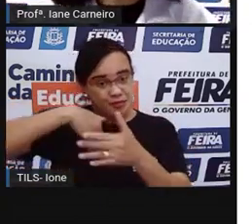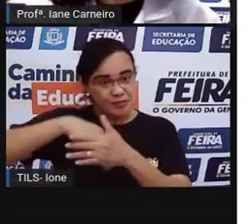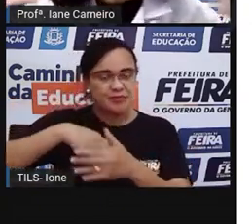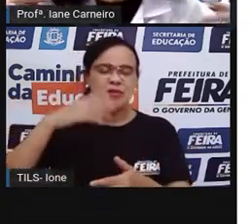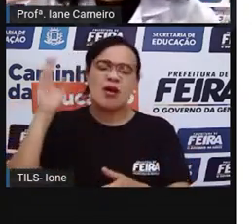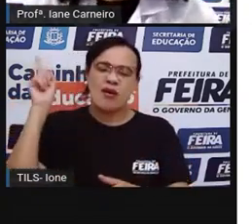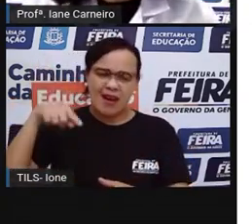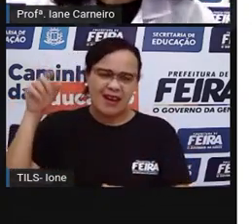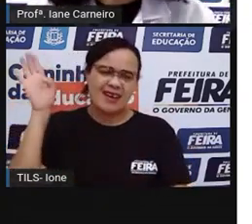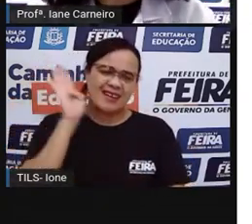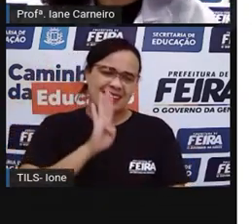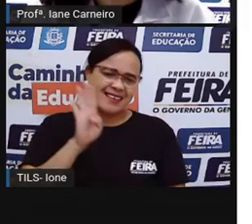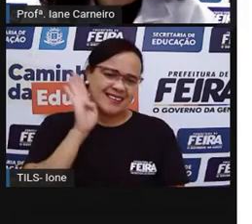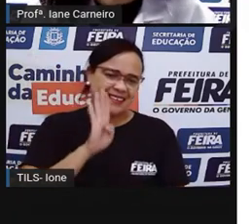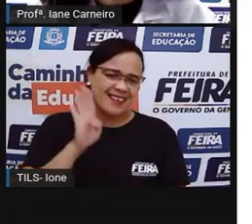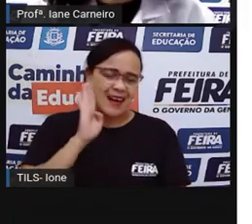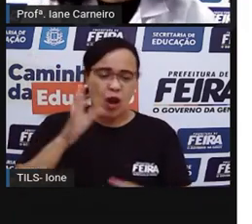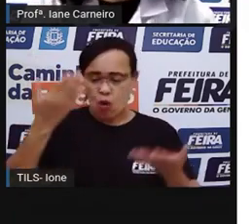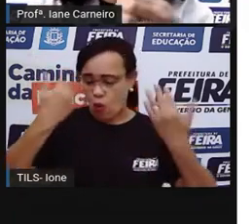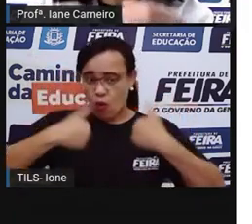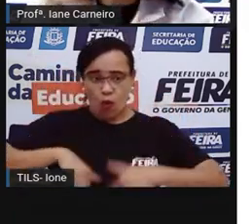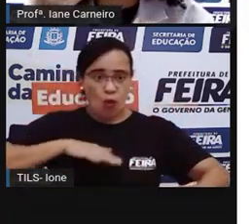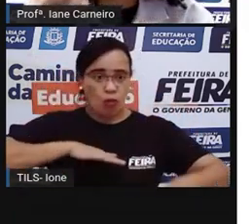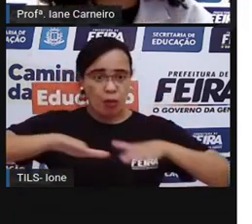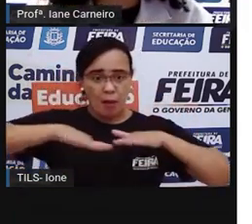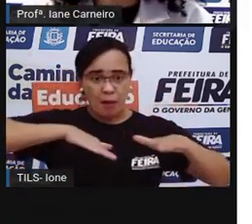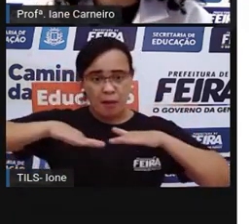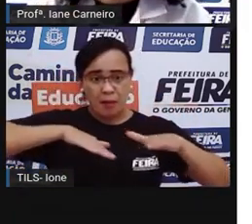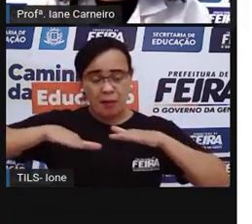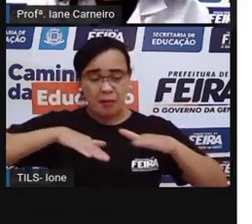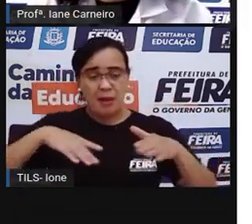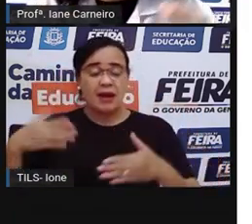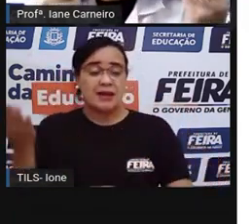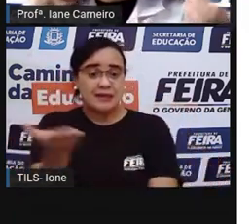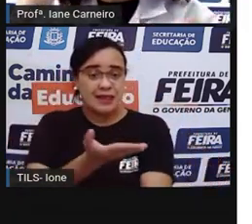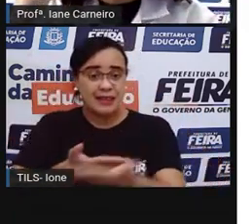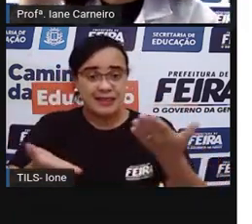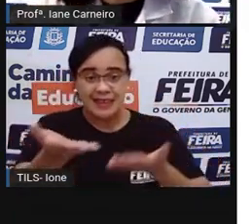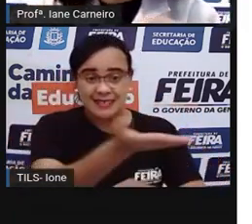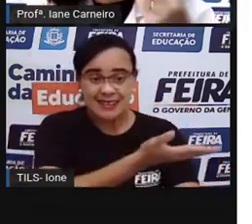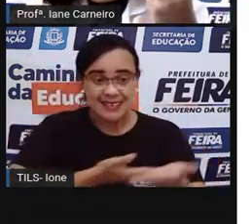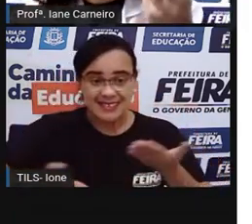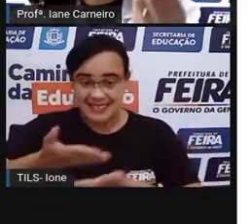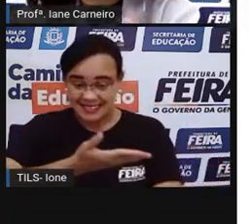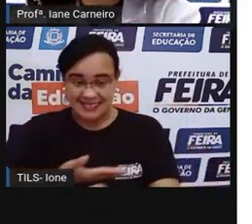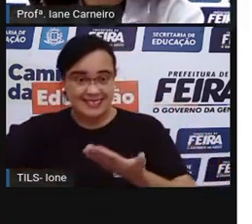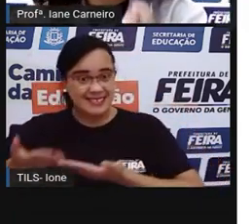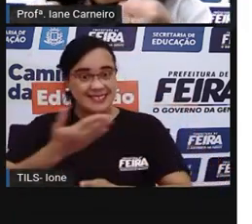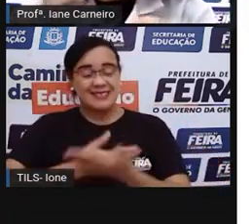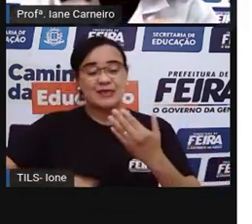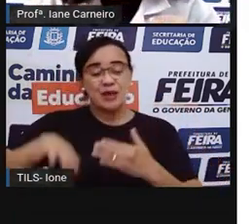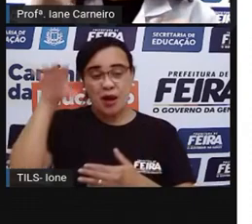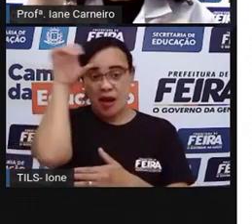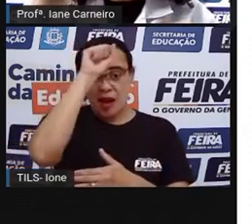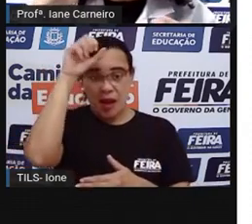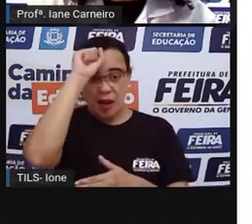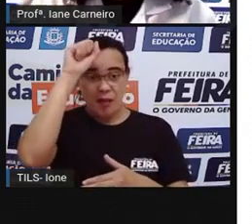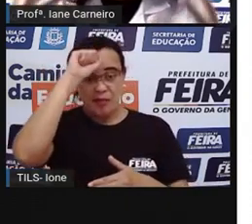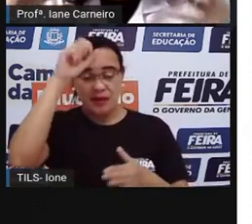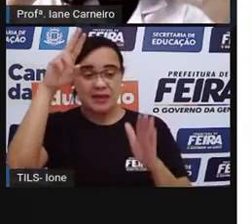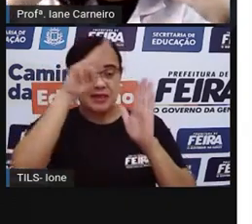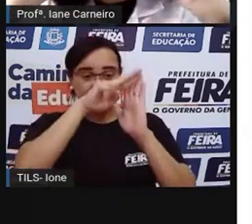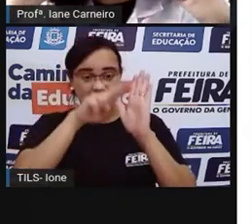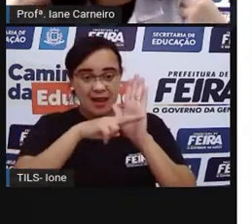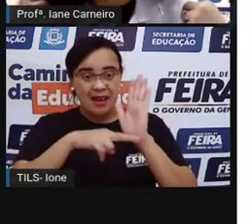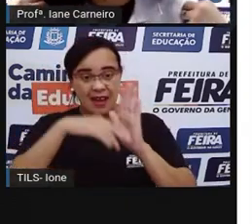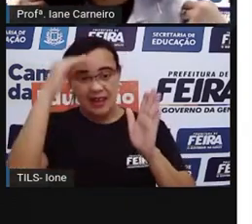bacana, né? Que movimenta todo o nosso corpo. E a gente interage com os colegas, a gente aprende a respeitar as regras, a respeitar o